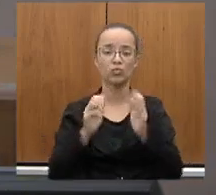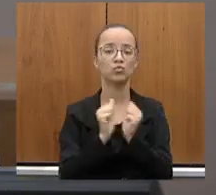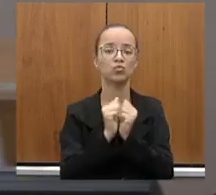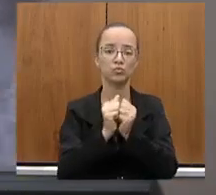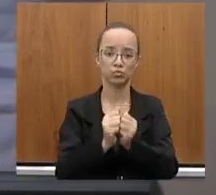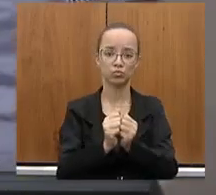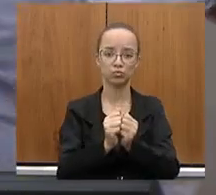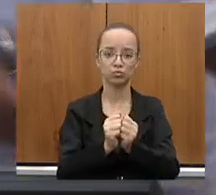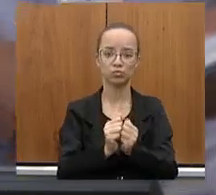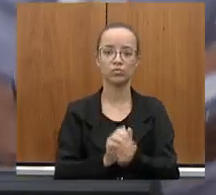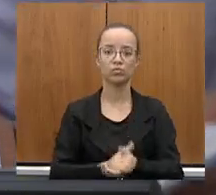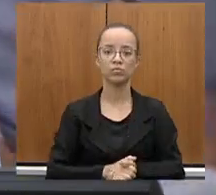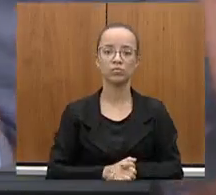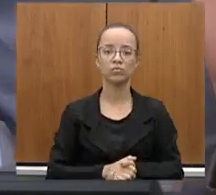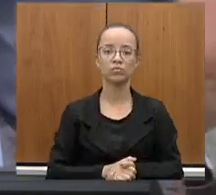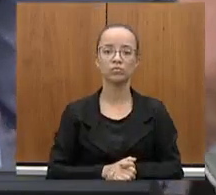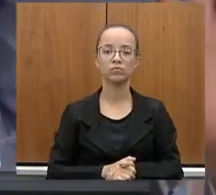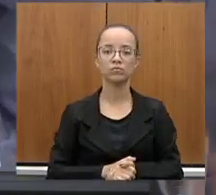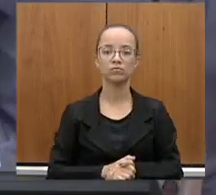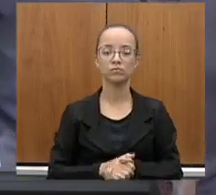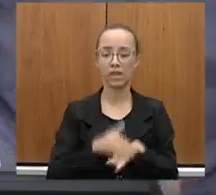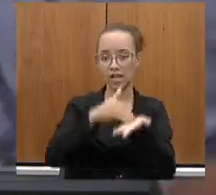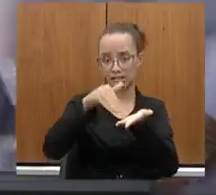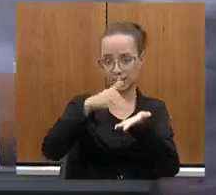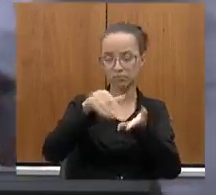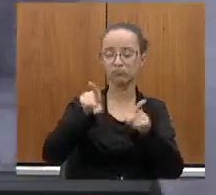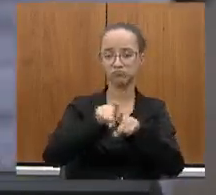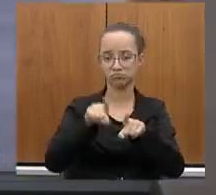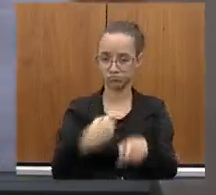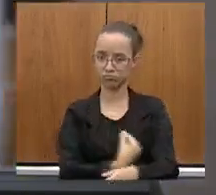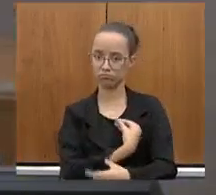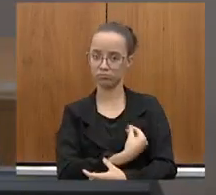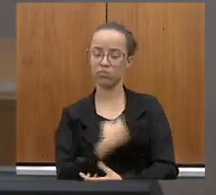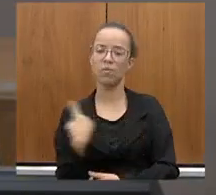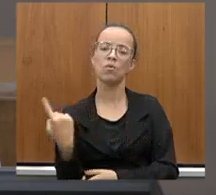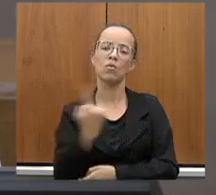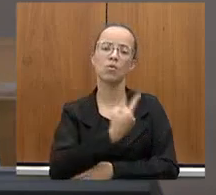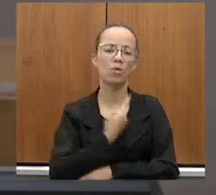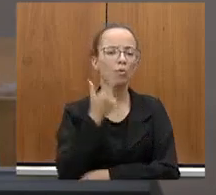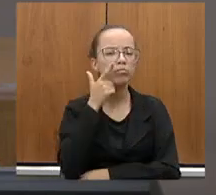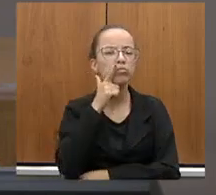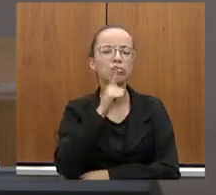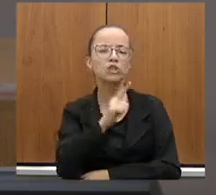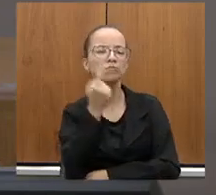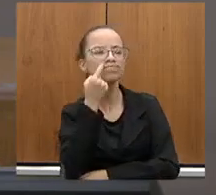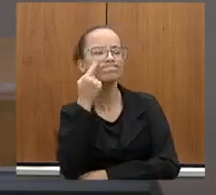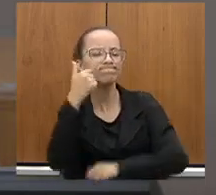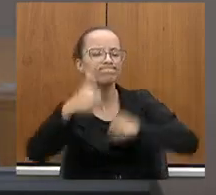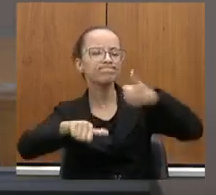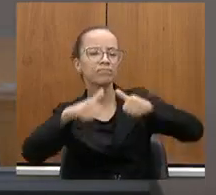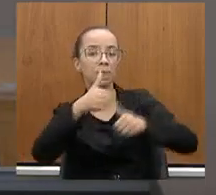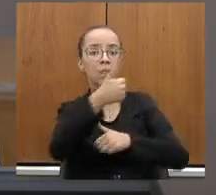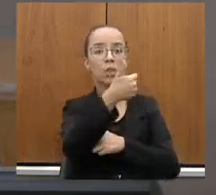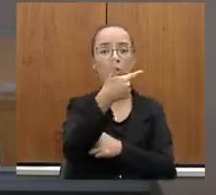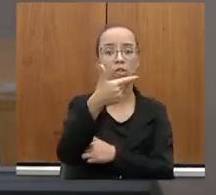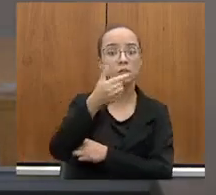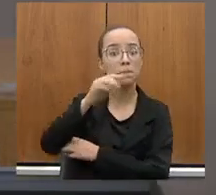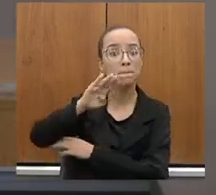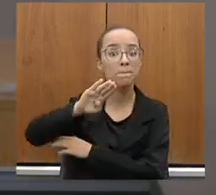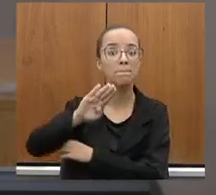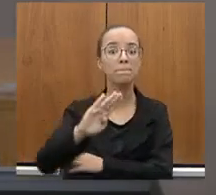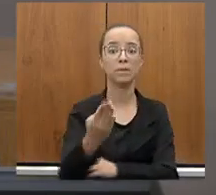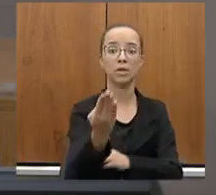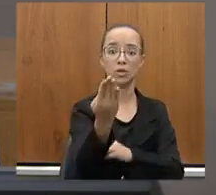a Secretaria, e nós conseguimos mapear mais de 12 bilhões de